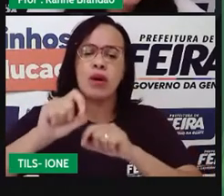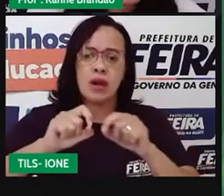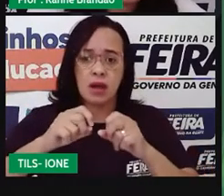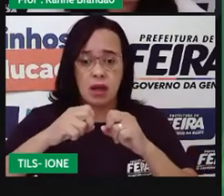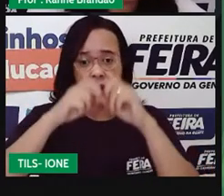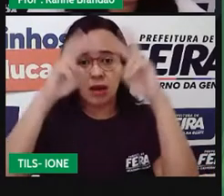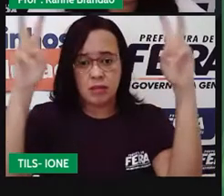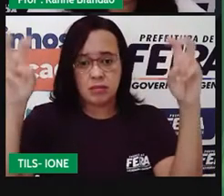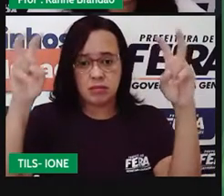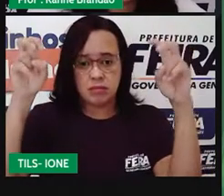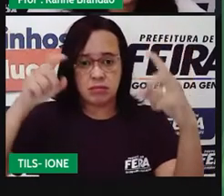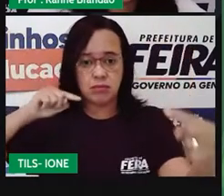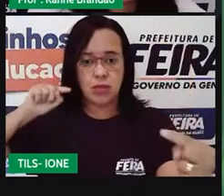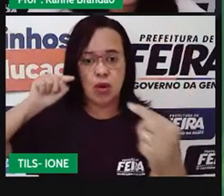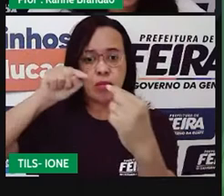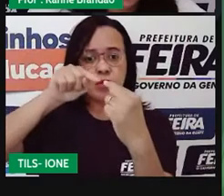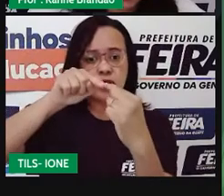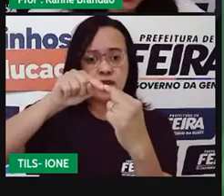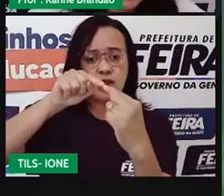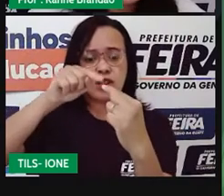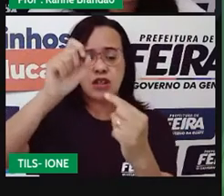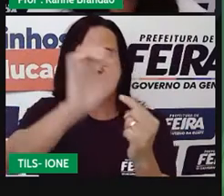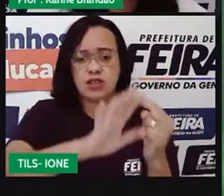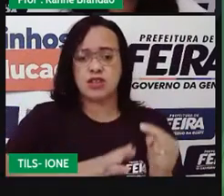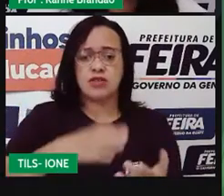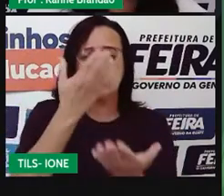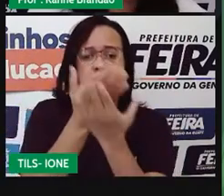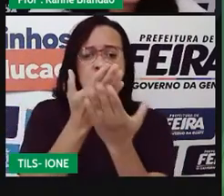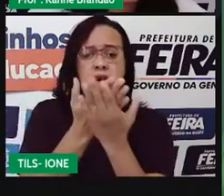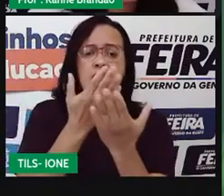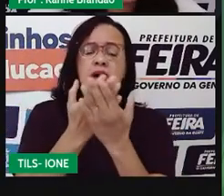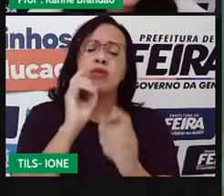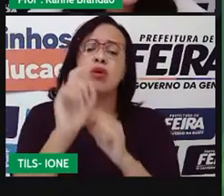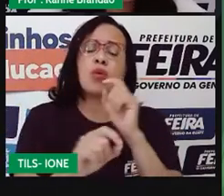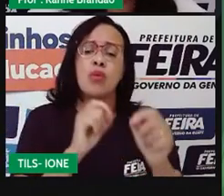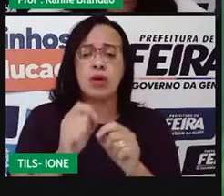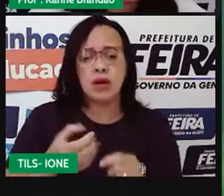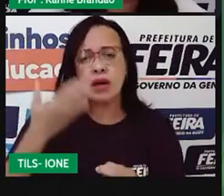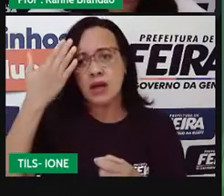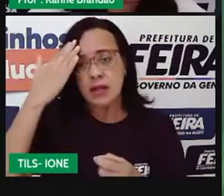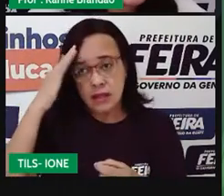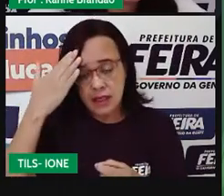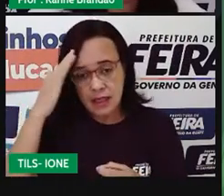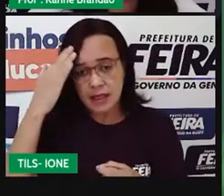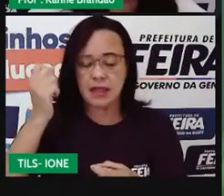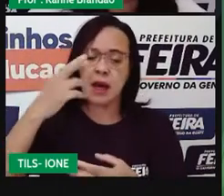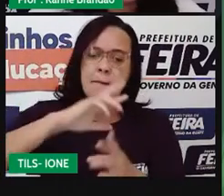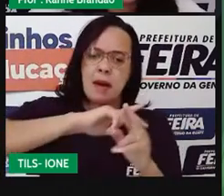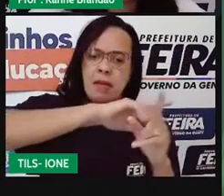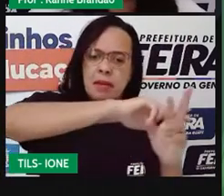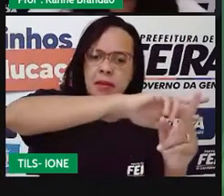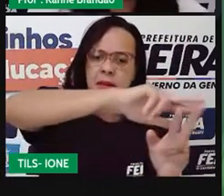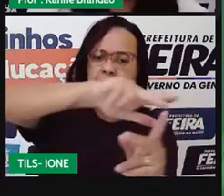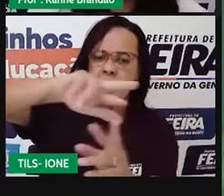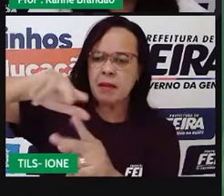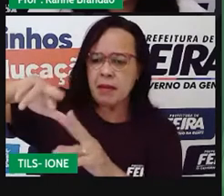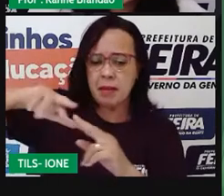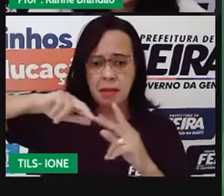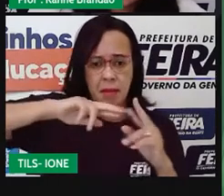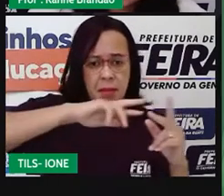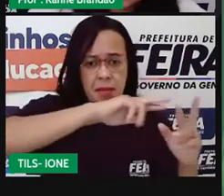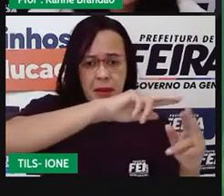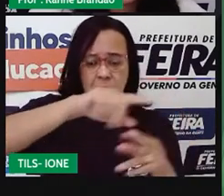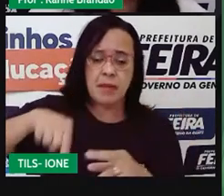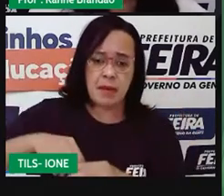Primeiro, compreender a diversidade biológica com uma variedade, variabilidade que encontramos em